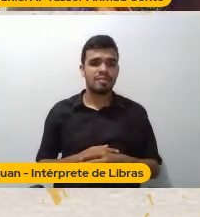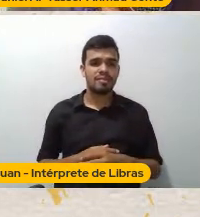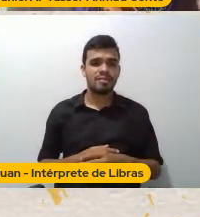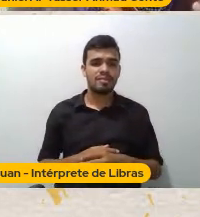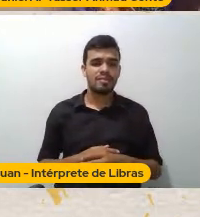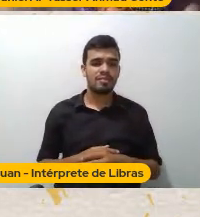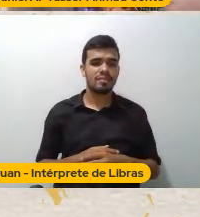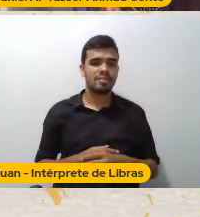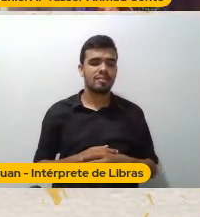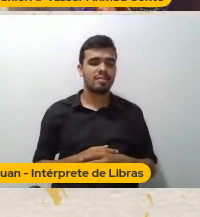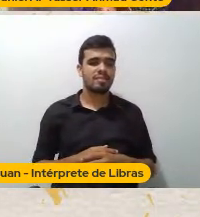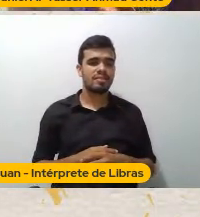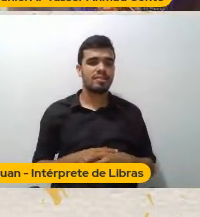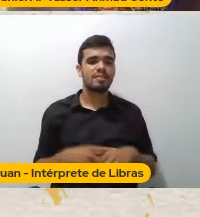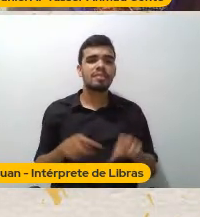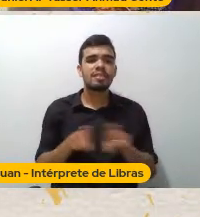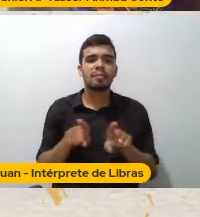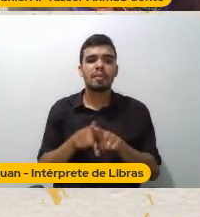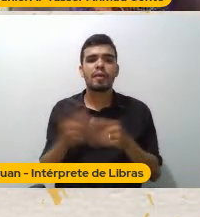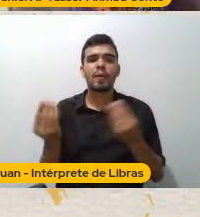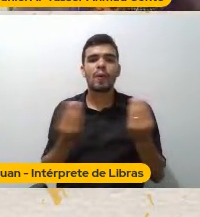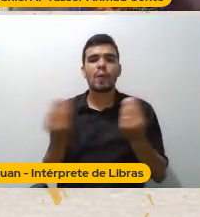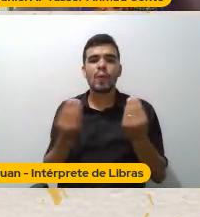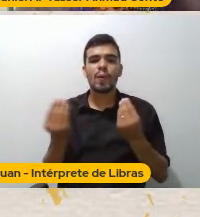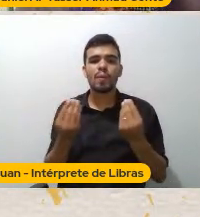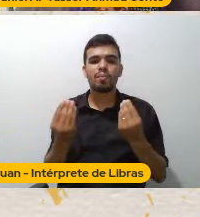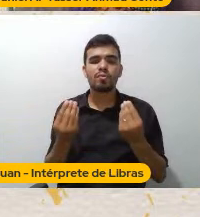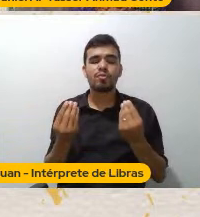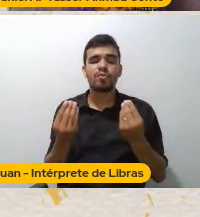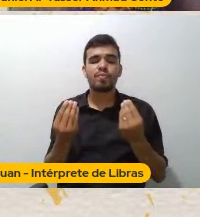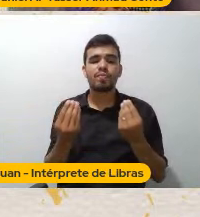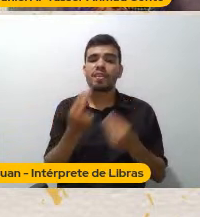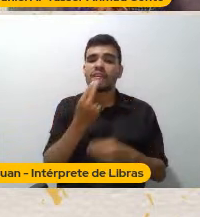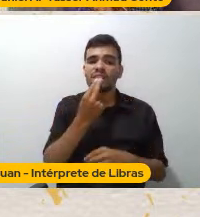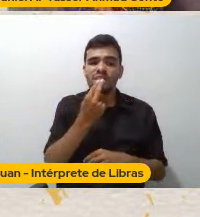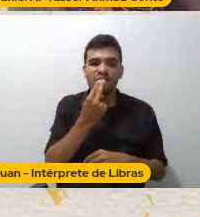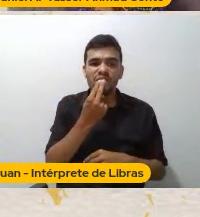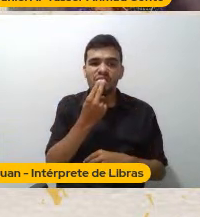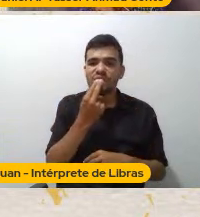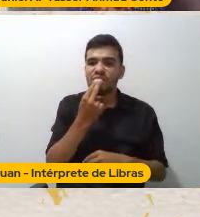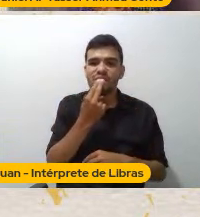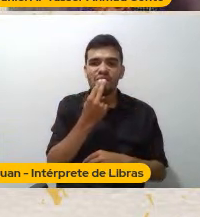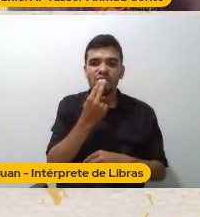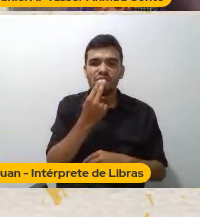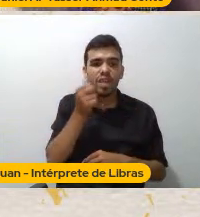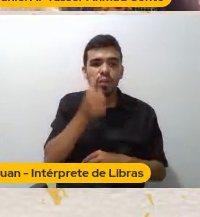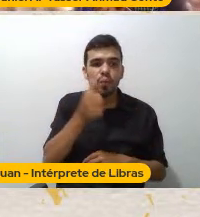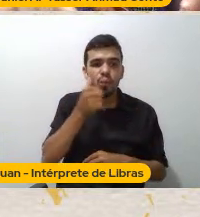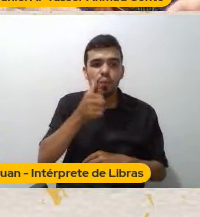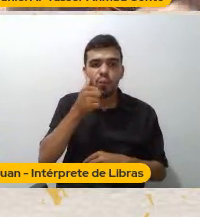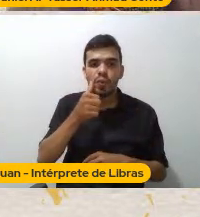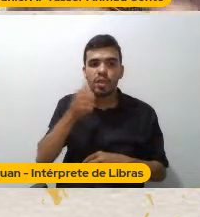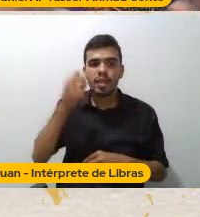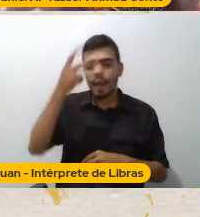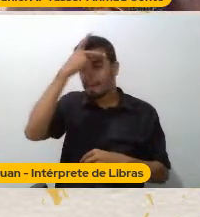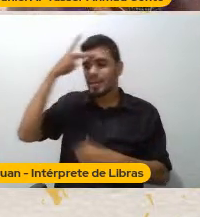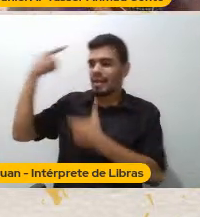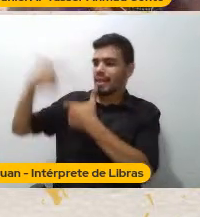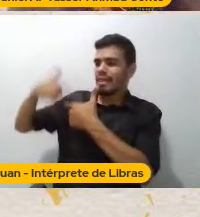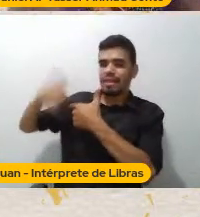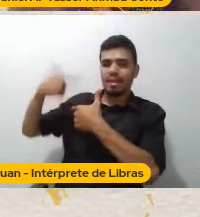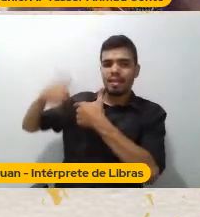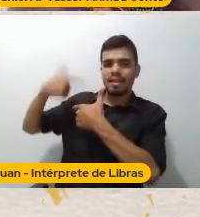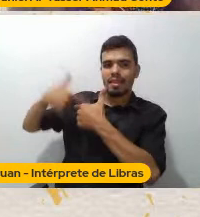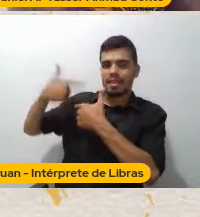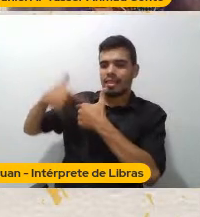ela Ela revidava Com a violência Isso é uma coisa Importante A gente perceber Gente, nós não escapamos